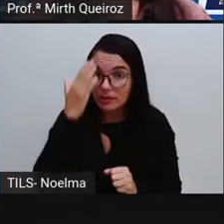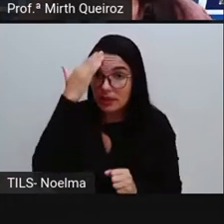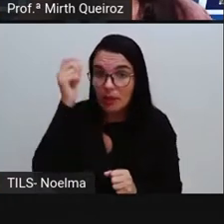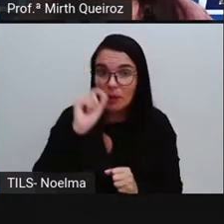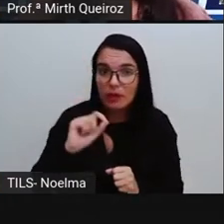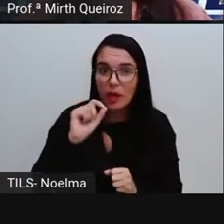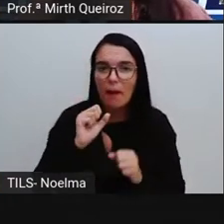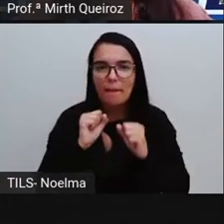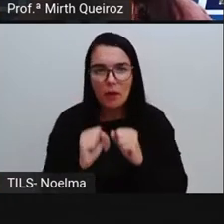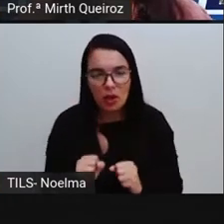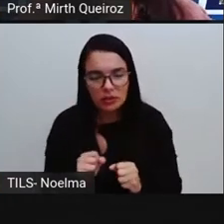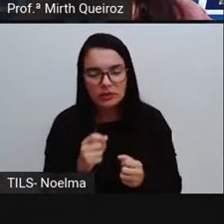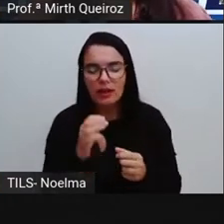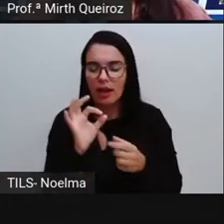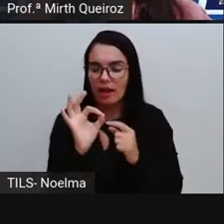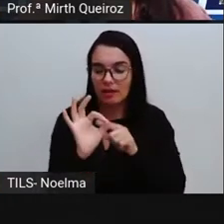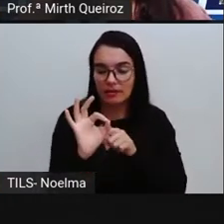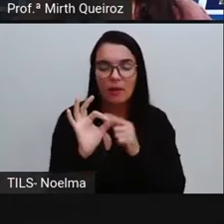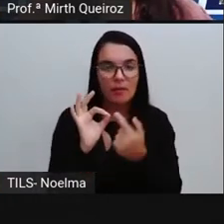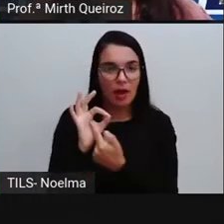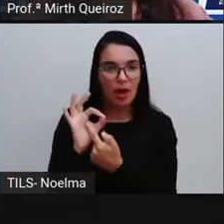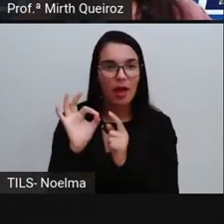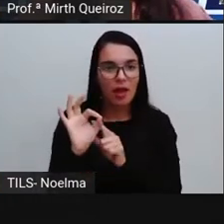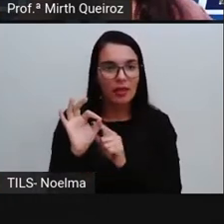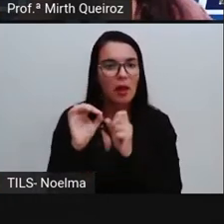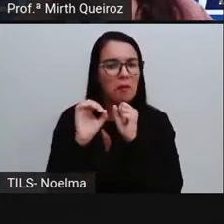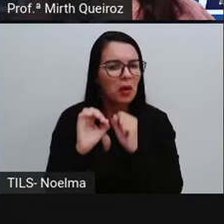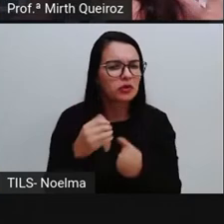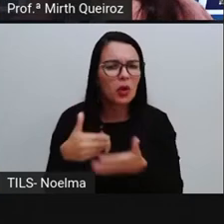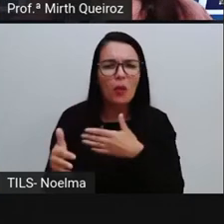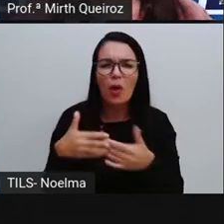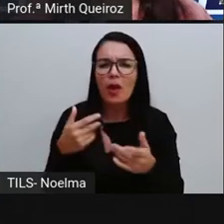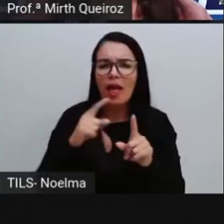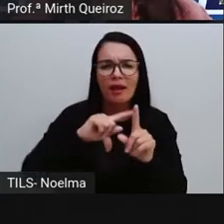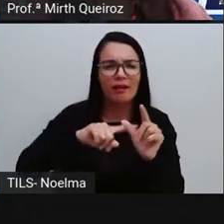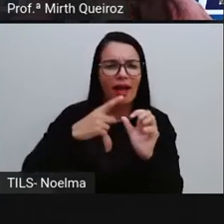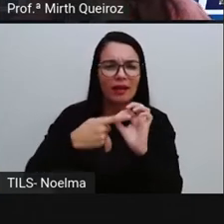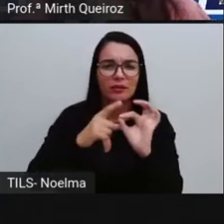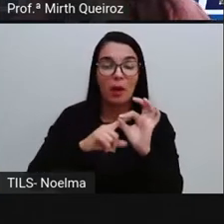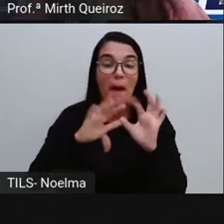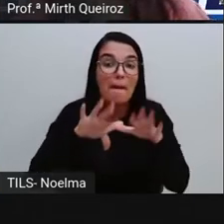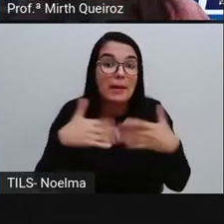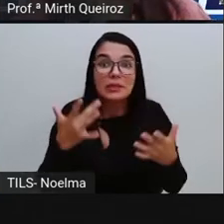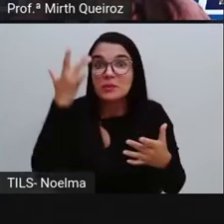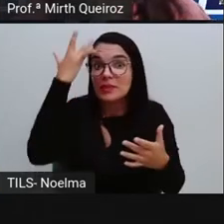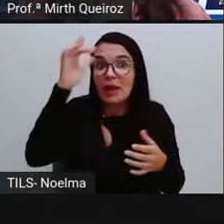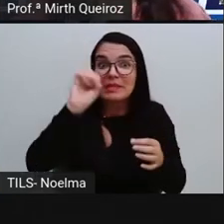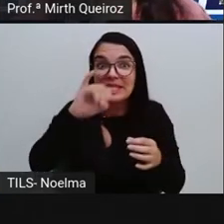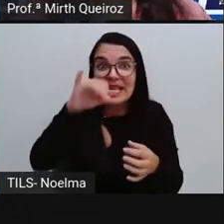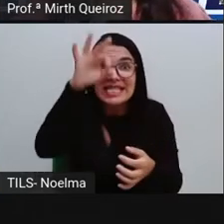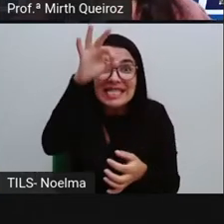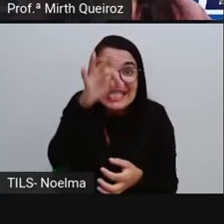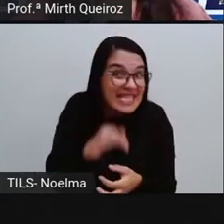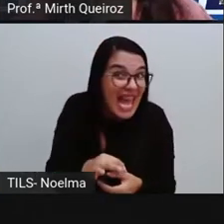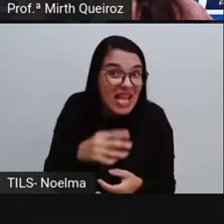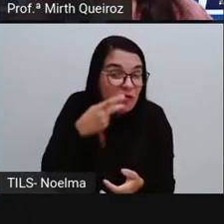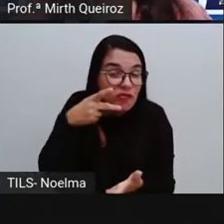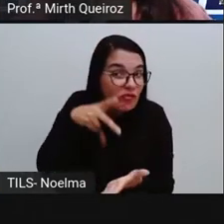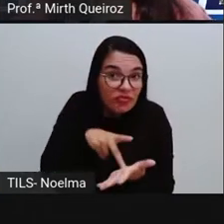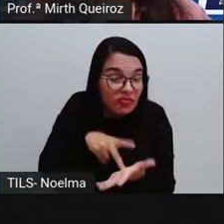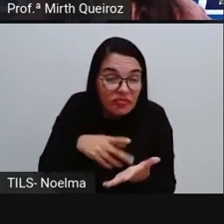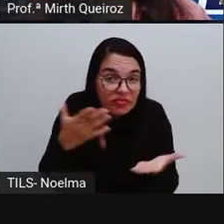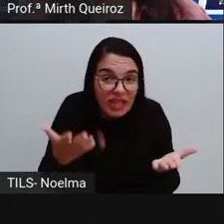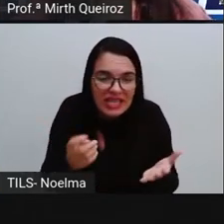sairá cara ou coroa, porém, não tem como a gente afirmar com exatidão se vai sair cara, ou se vai sair coroa. Se a gente lançar dez